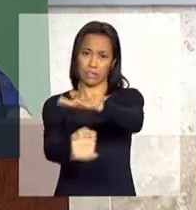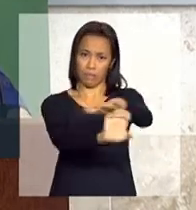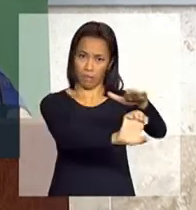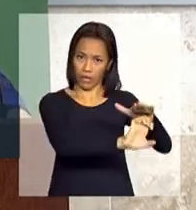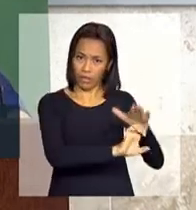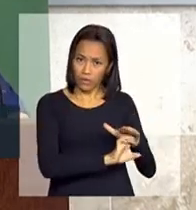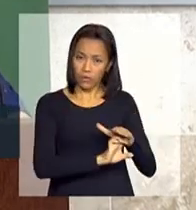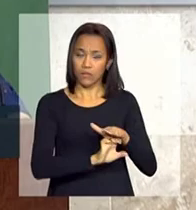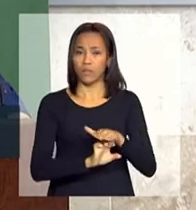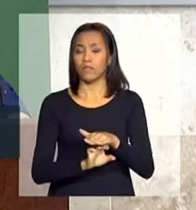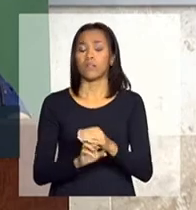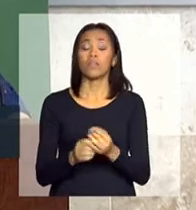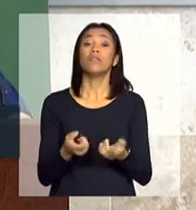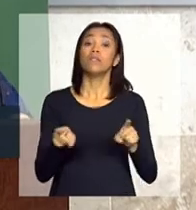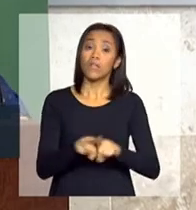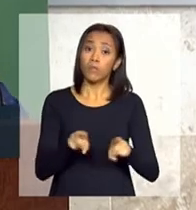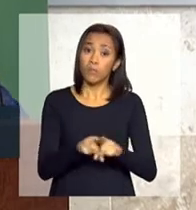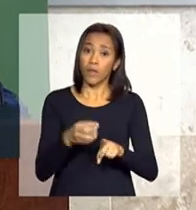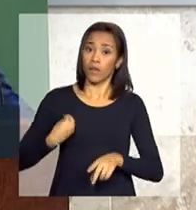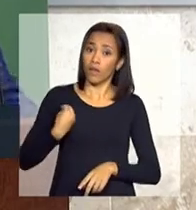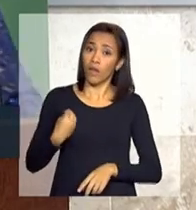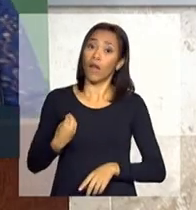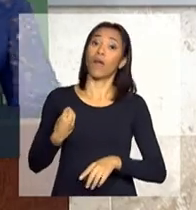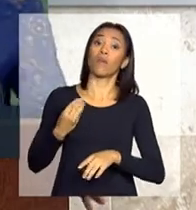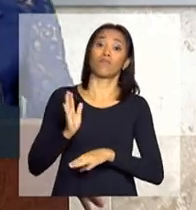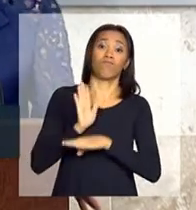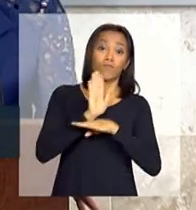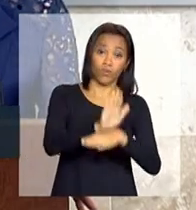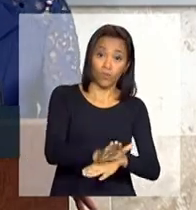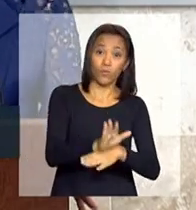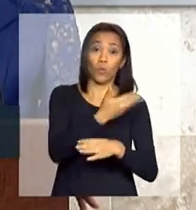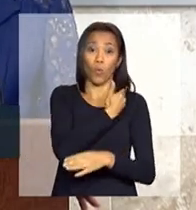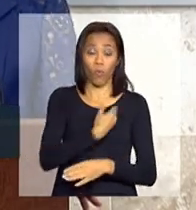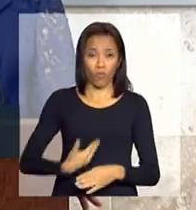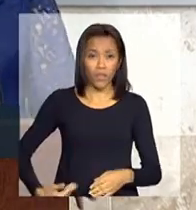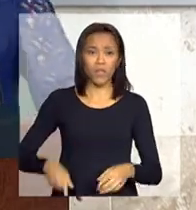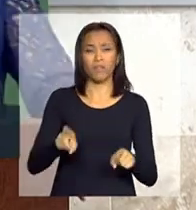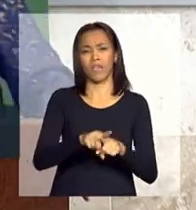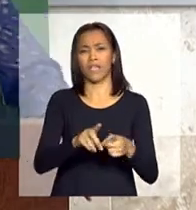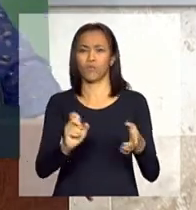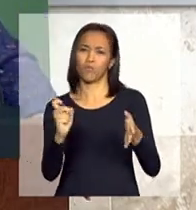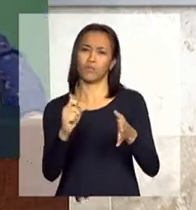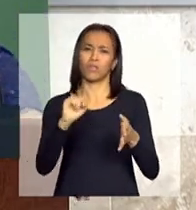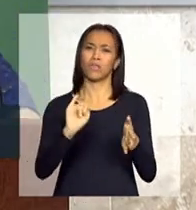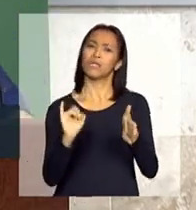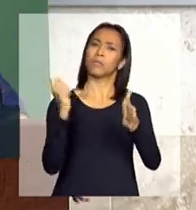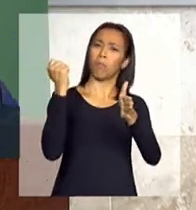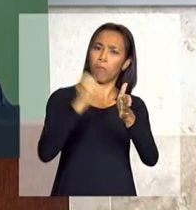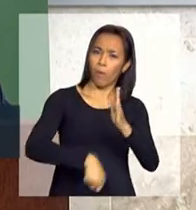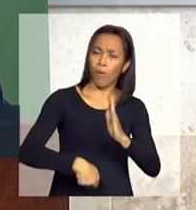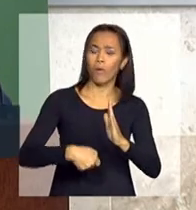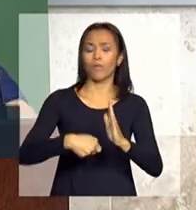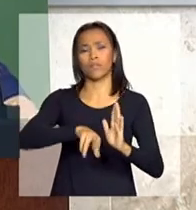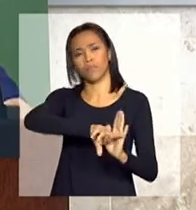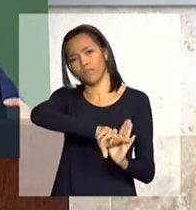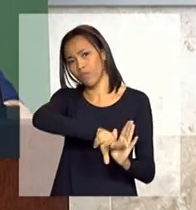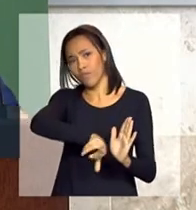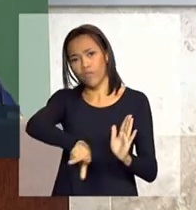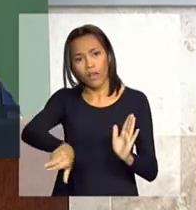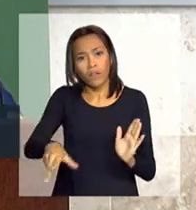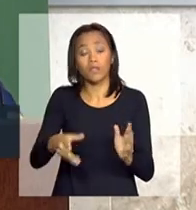uma presença do governo, do seu financiamento, das questões tributárias. Enfim, nós temos de dedicar